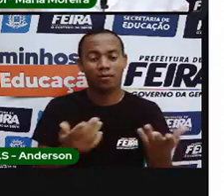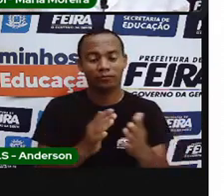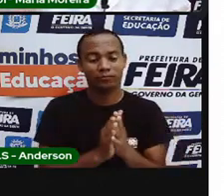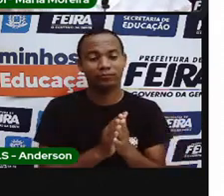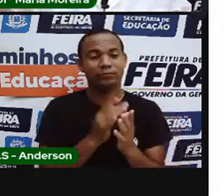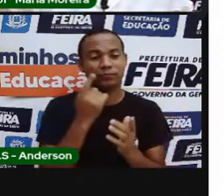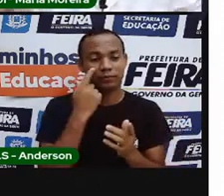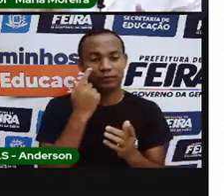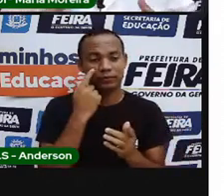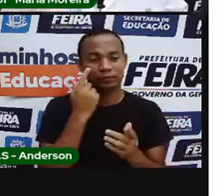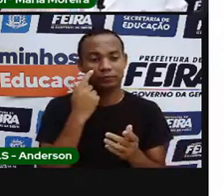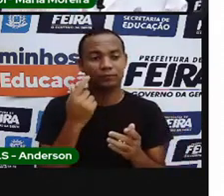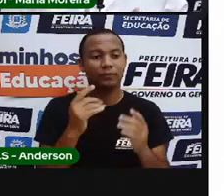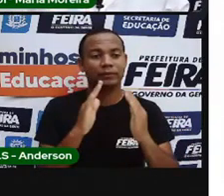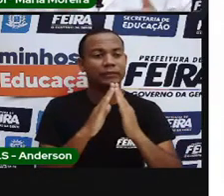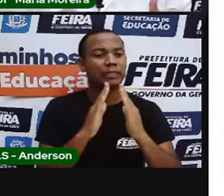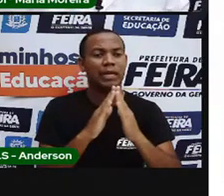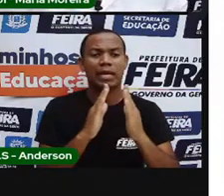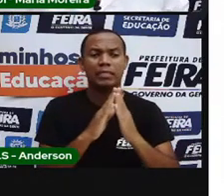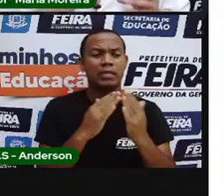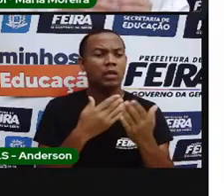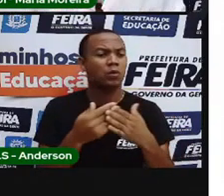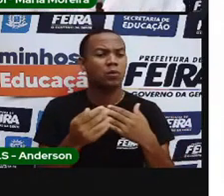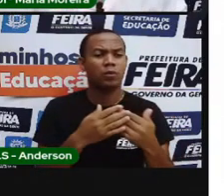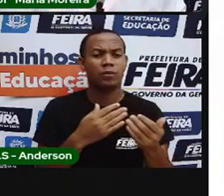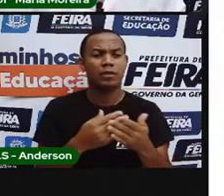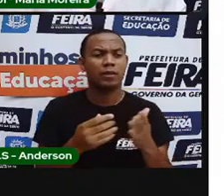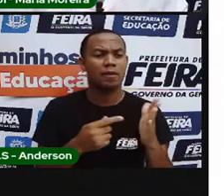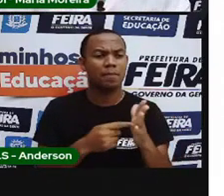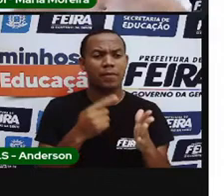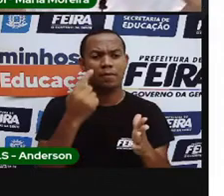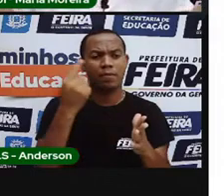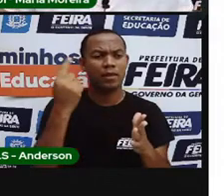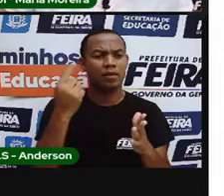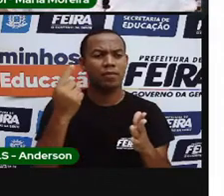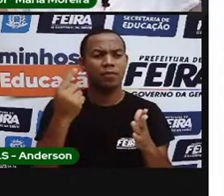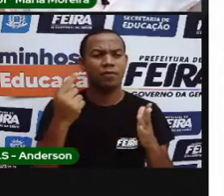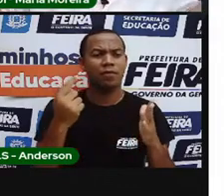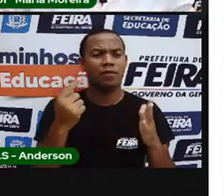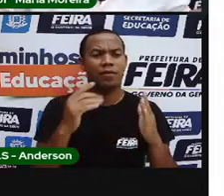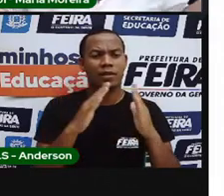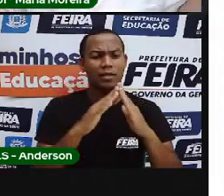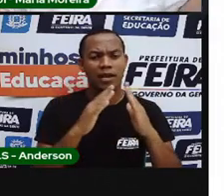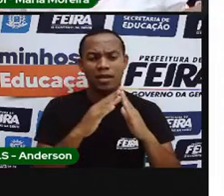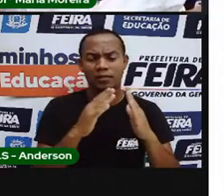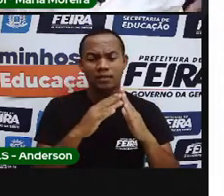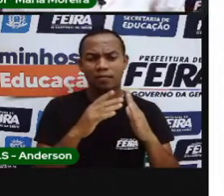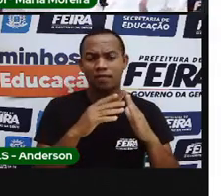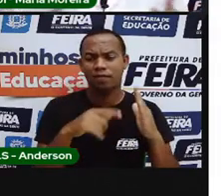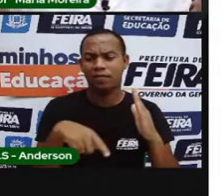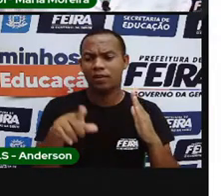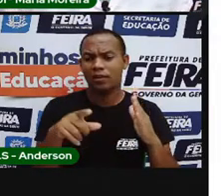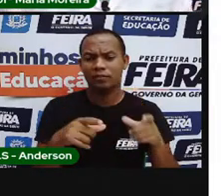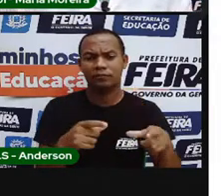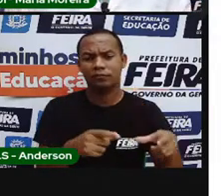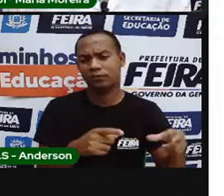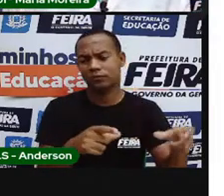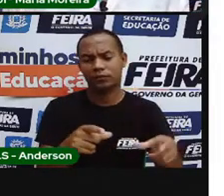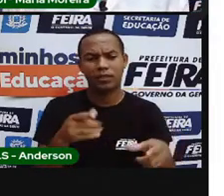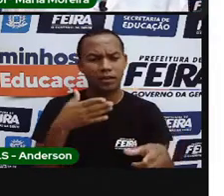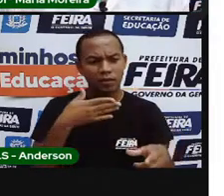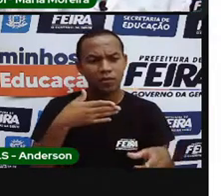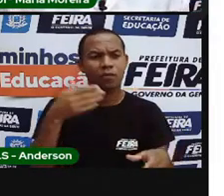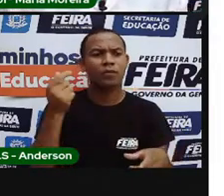moradia, não é casa, como for. Tentem primeiro na casa de vocês e depois vão expandindo, né, até conseguirem